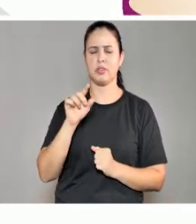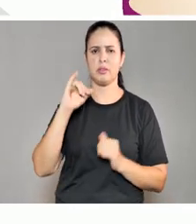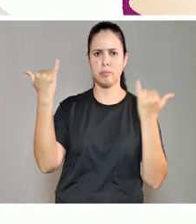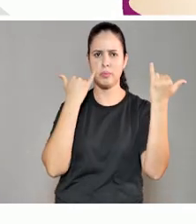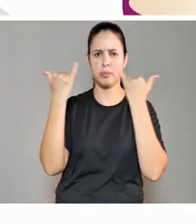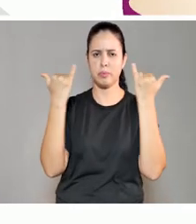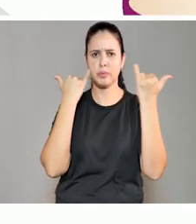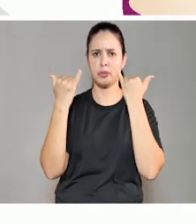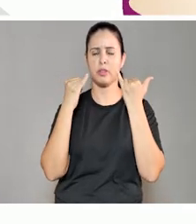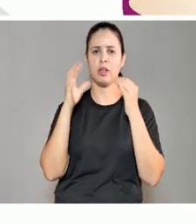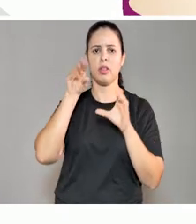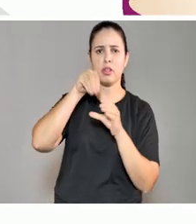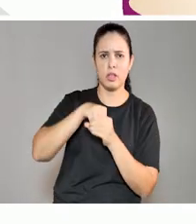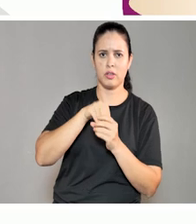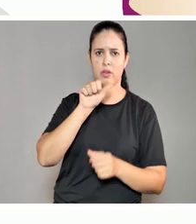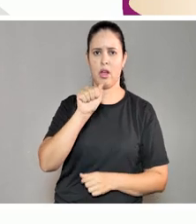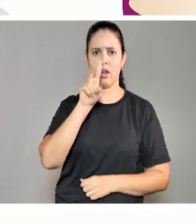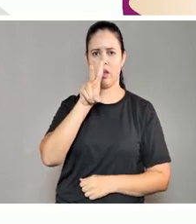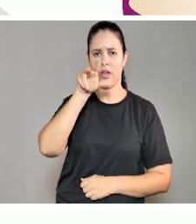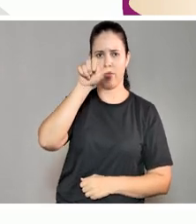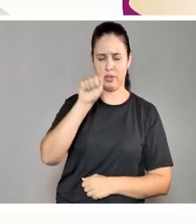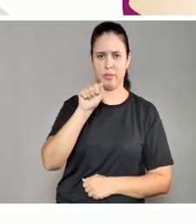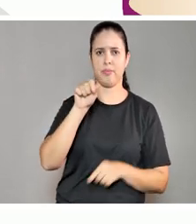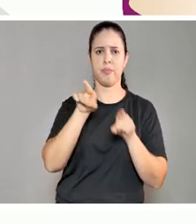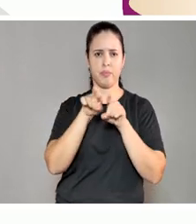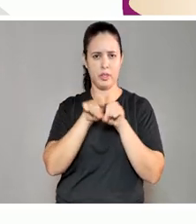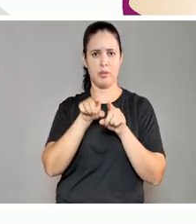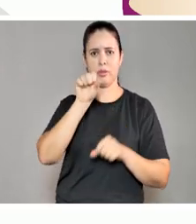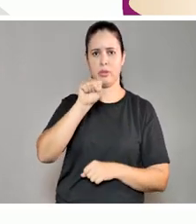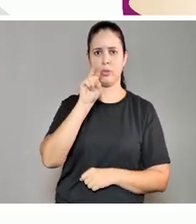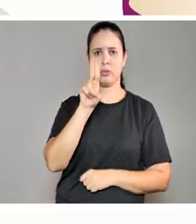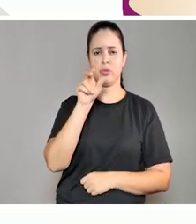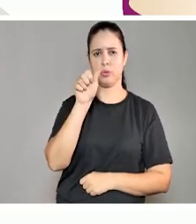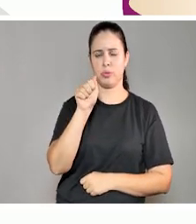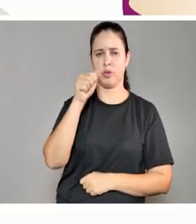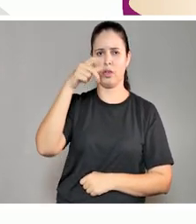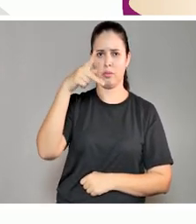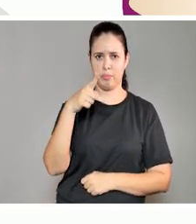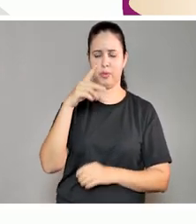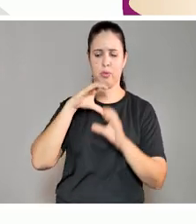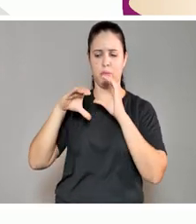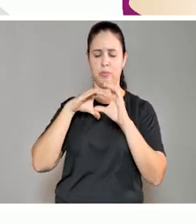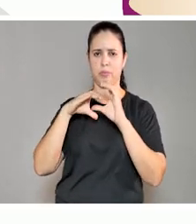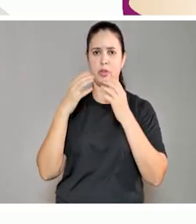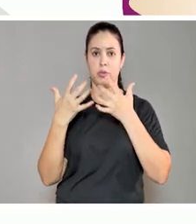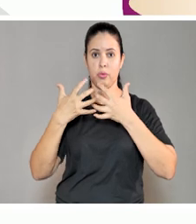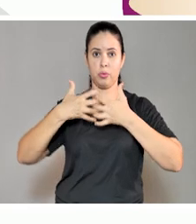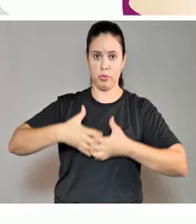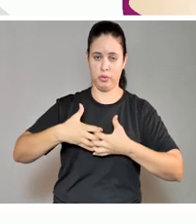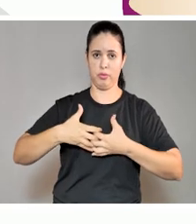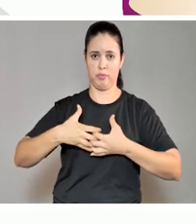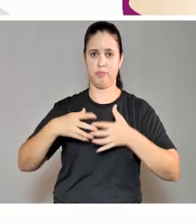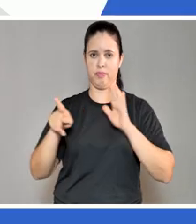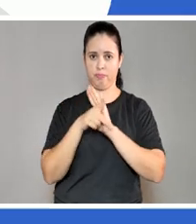avisos publicados no Ambiente Virtual de Aprendizagem, AVA, e nos outros canais oficiais de comunicação do Instituto, site